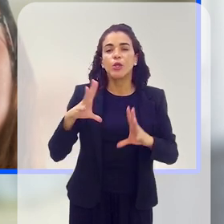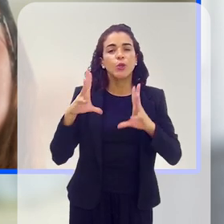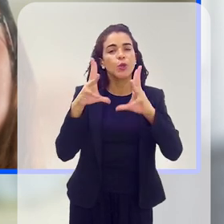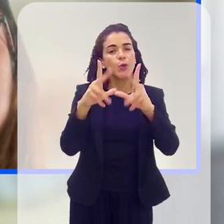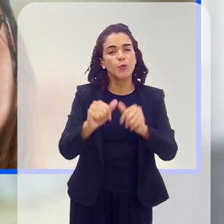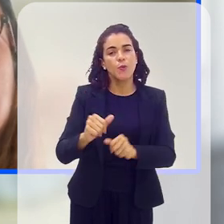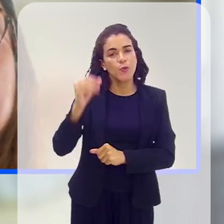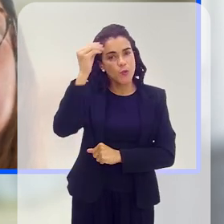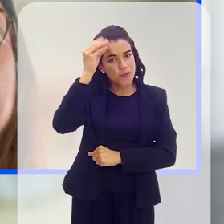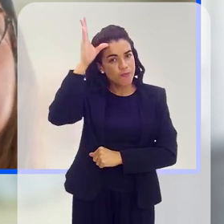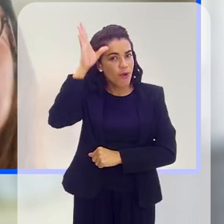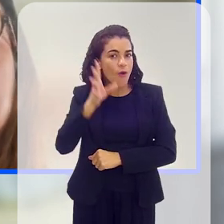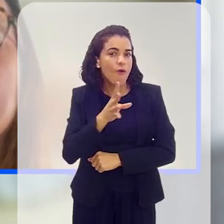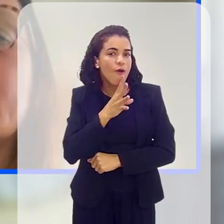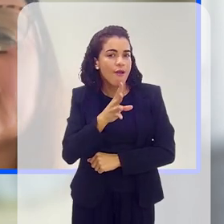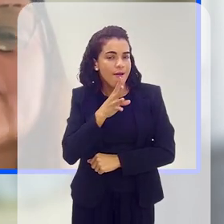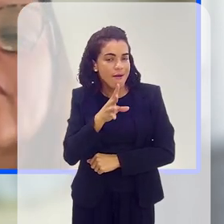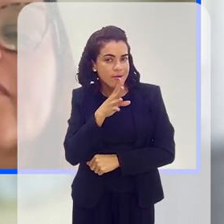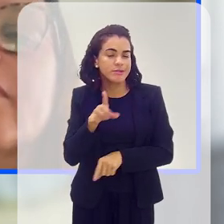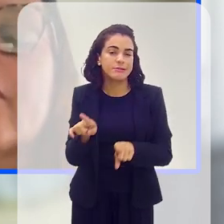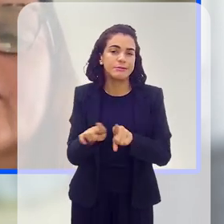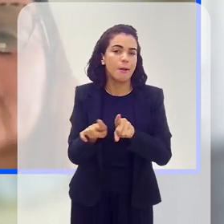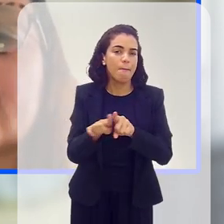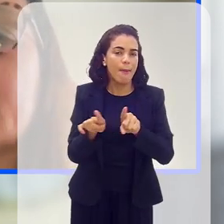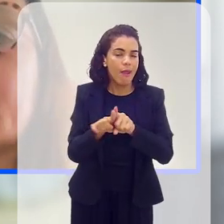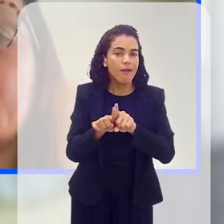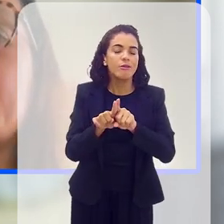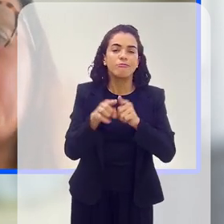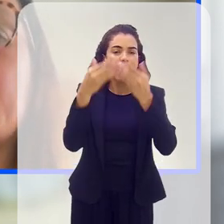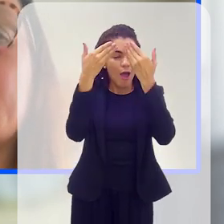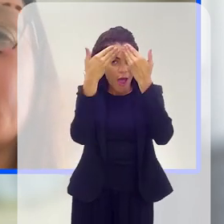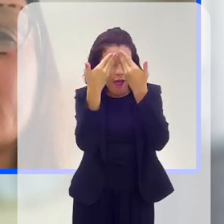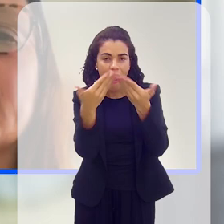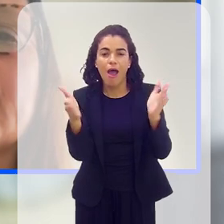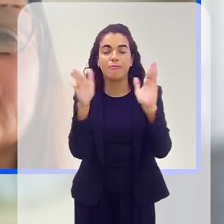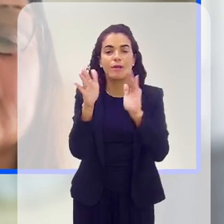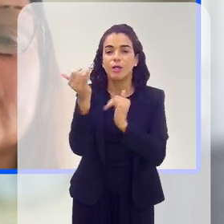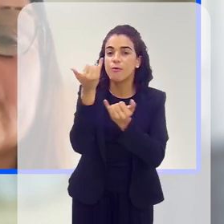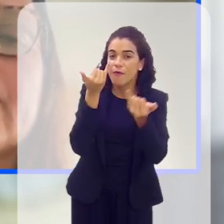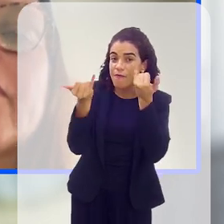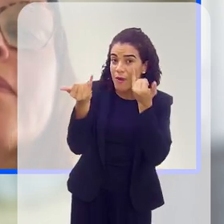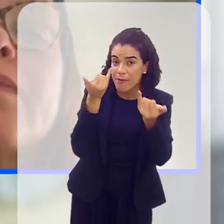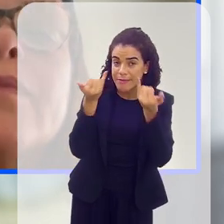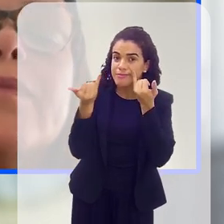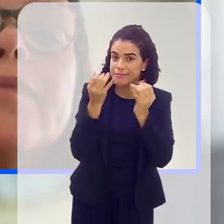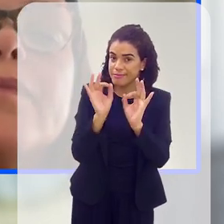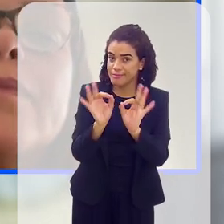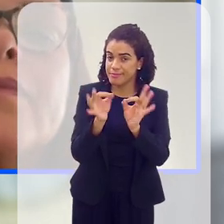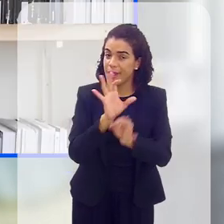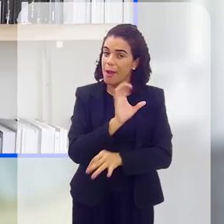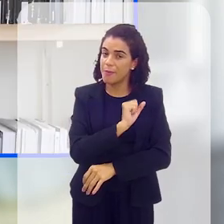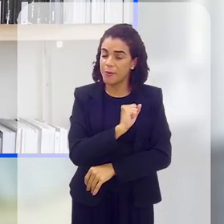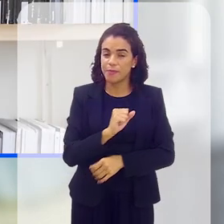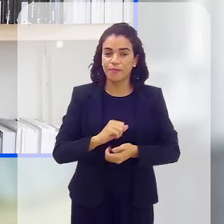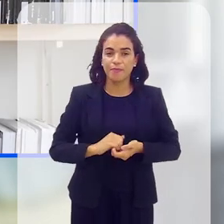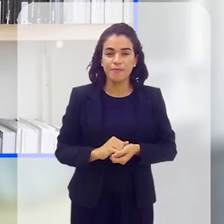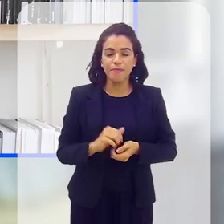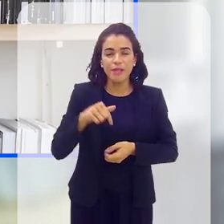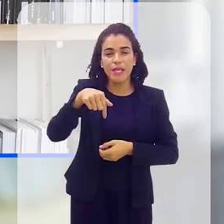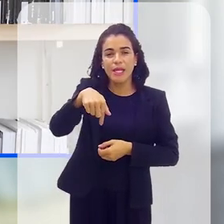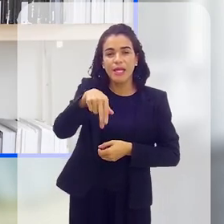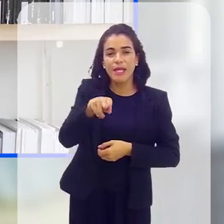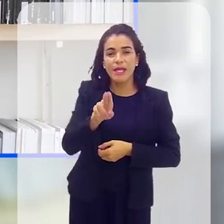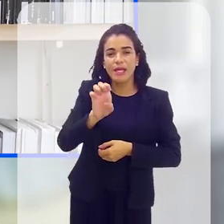conhecendo, conhecendo e quebrando aí aquele preconceito sempre com informação e com muito amor. Kenia,